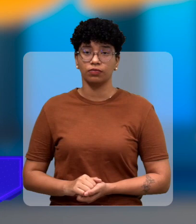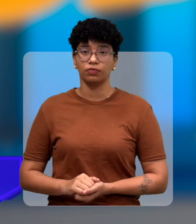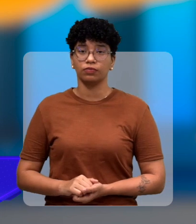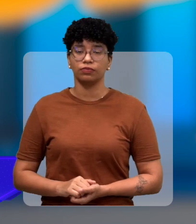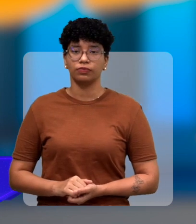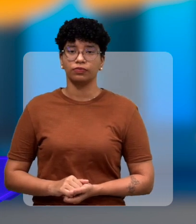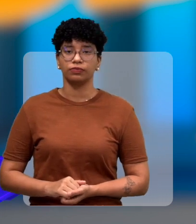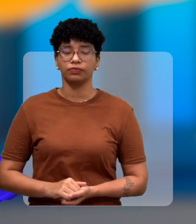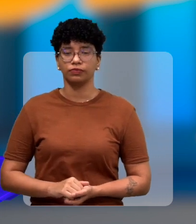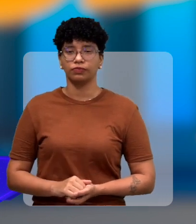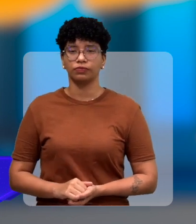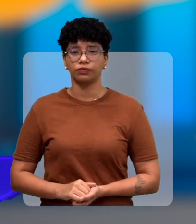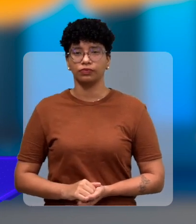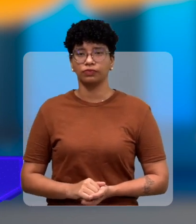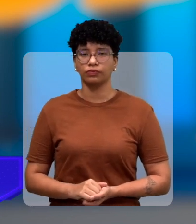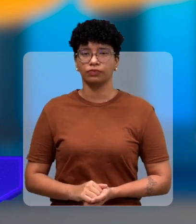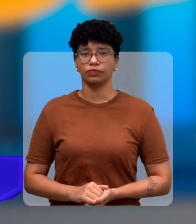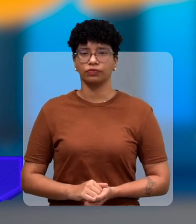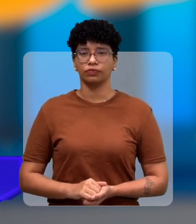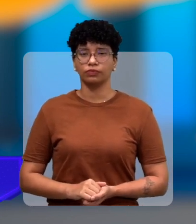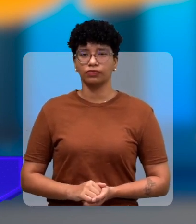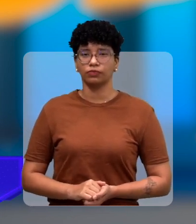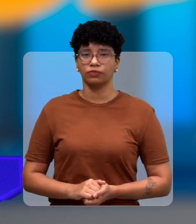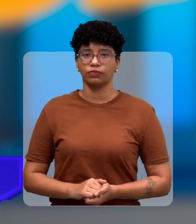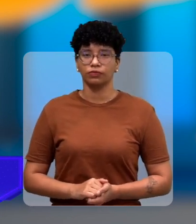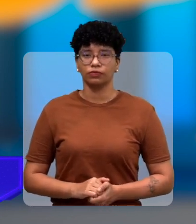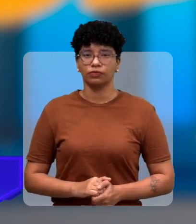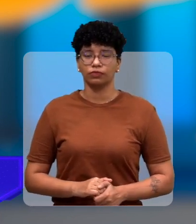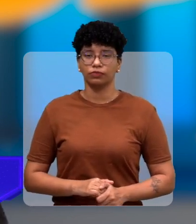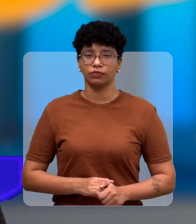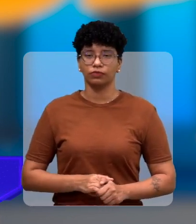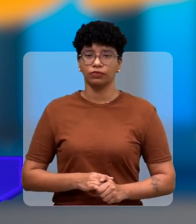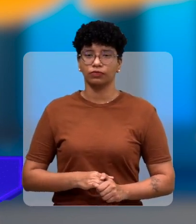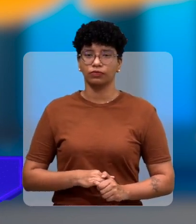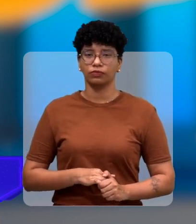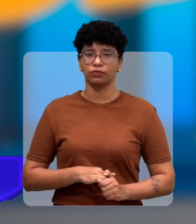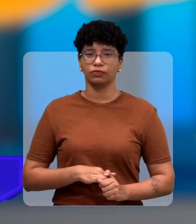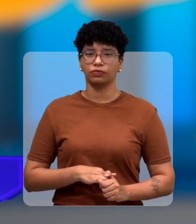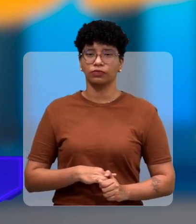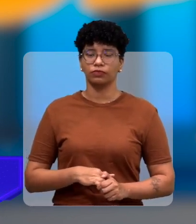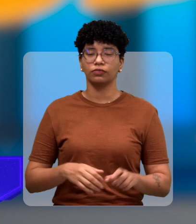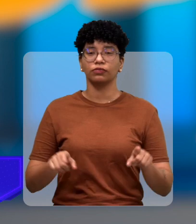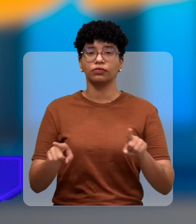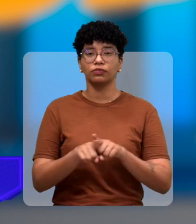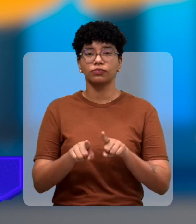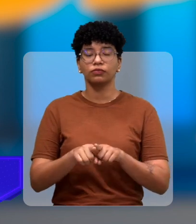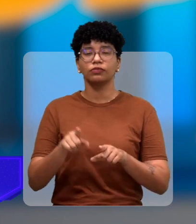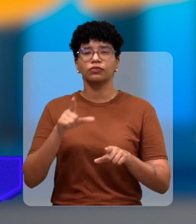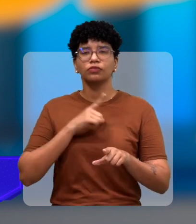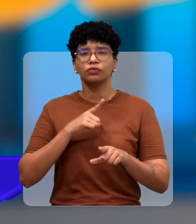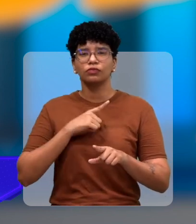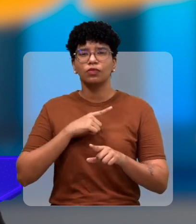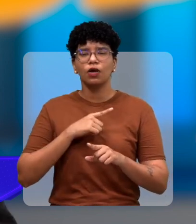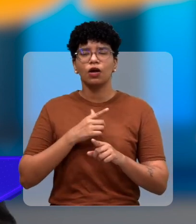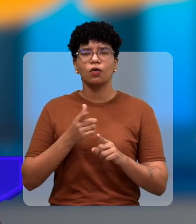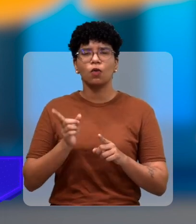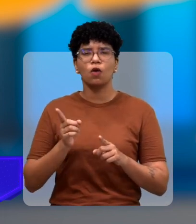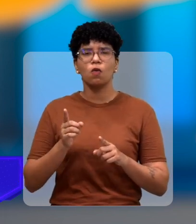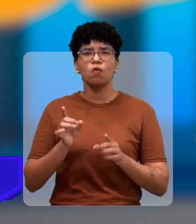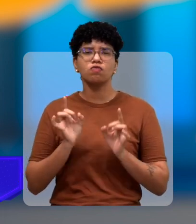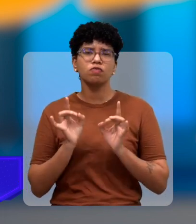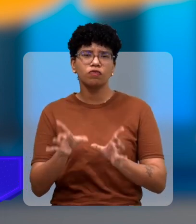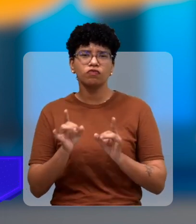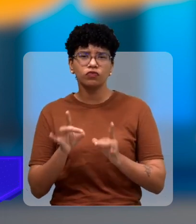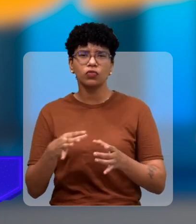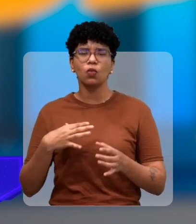a nota e colocam no seu contato e também temos também um bazar né um bazar permanente ali